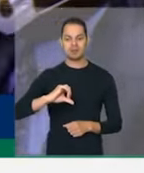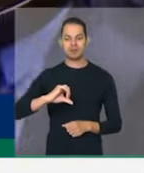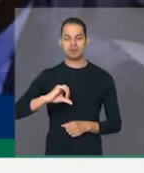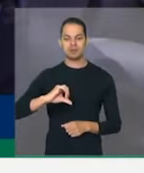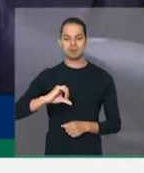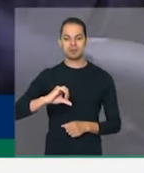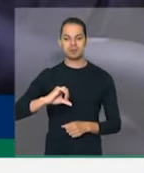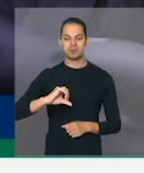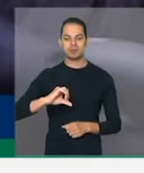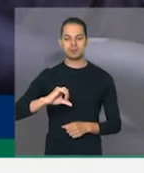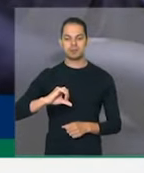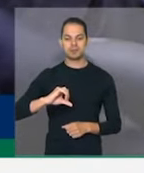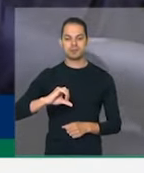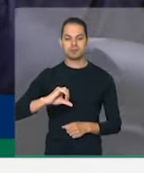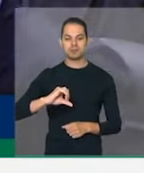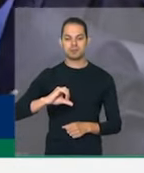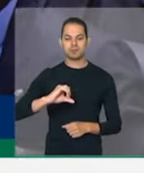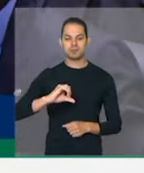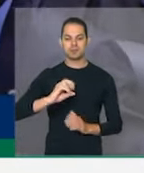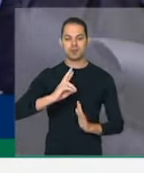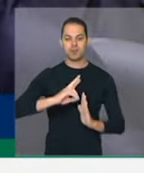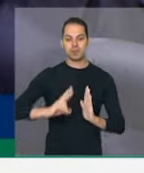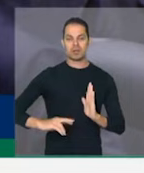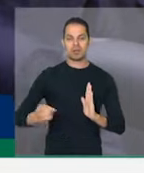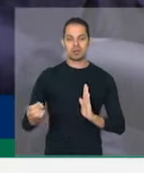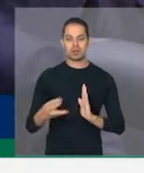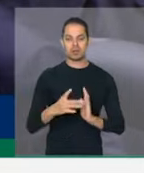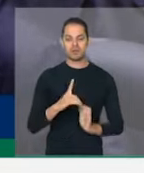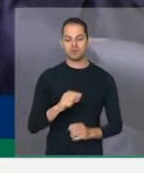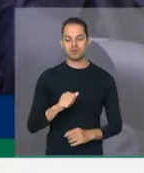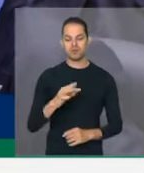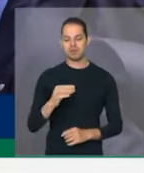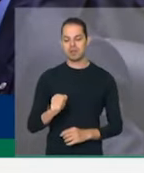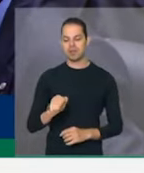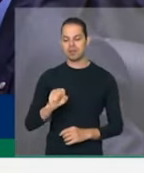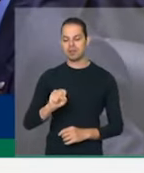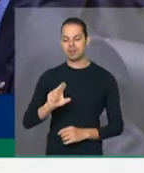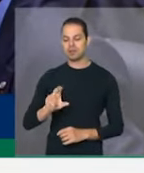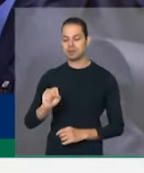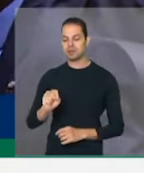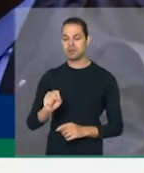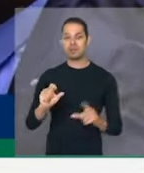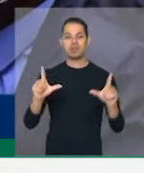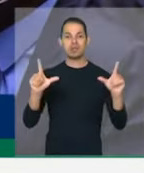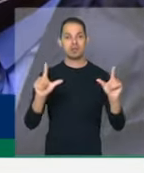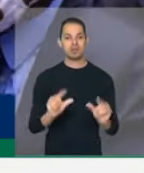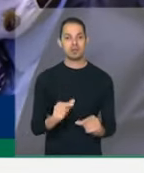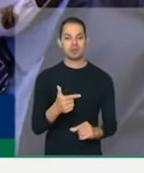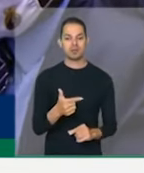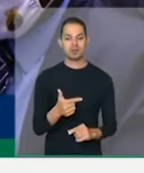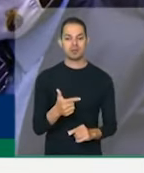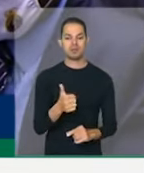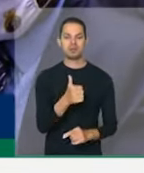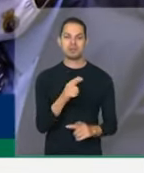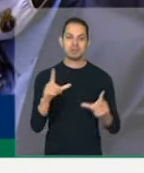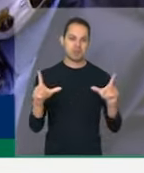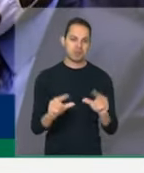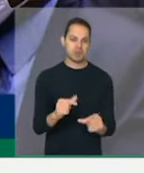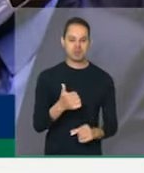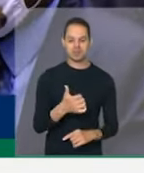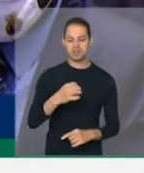relatório do DataSus, diminuiu em 20%, 19%